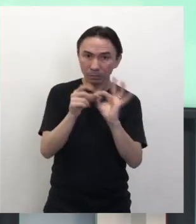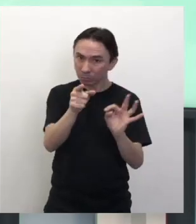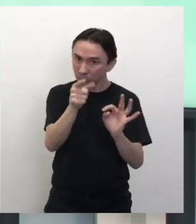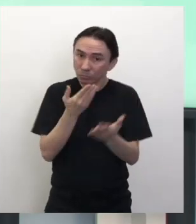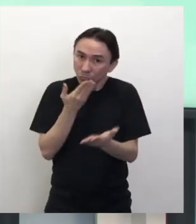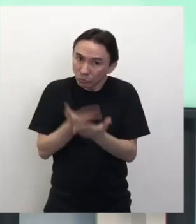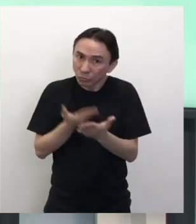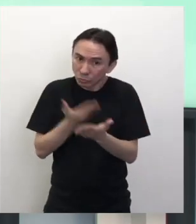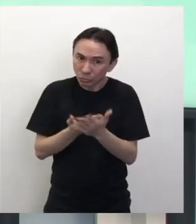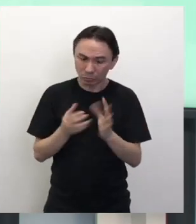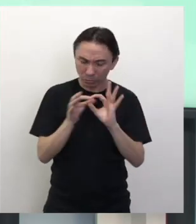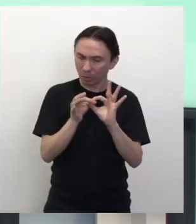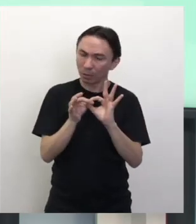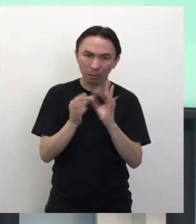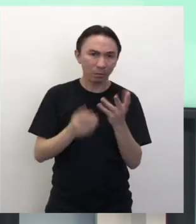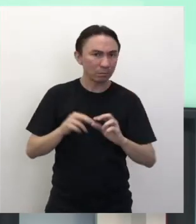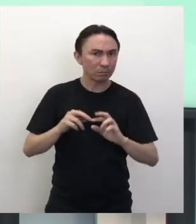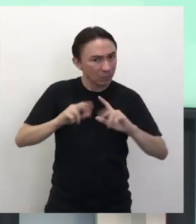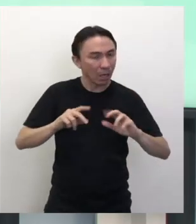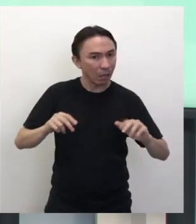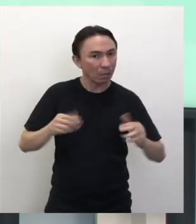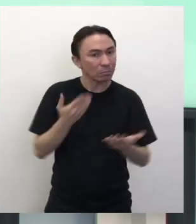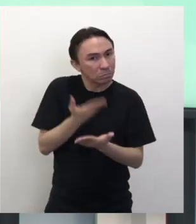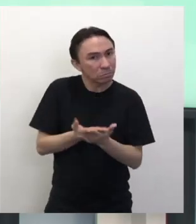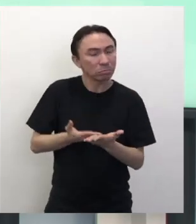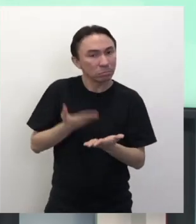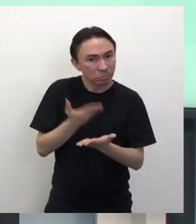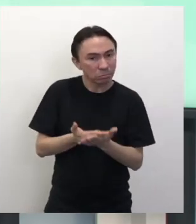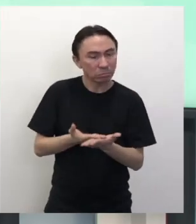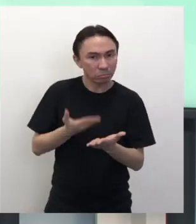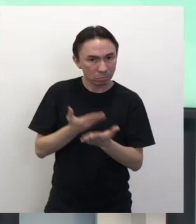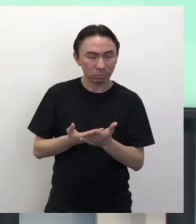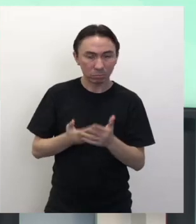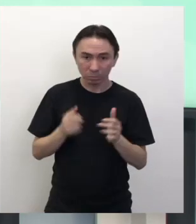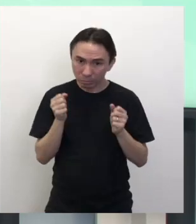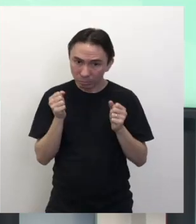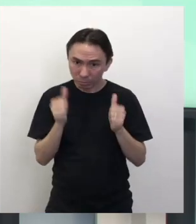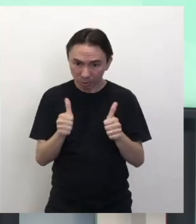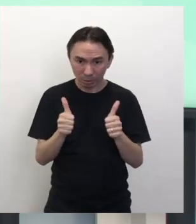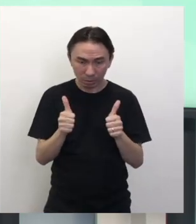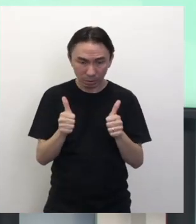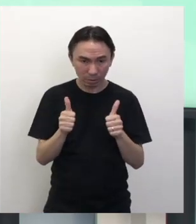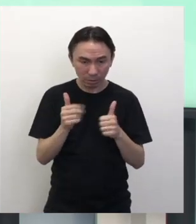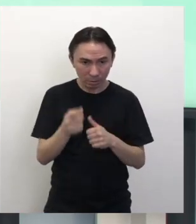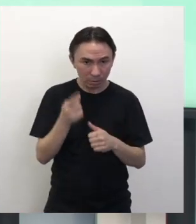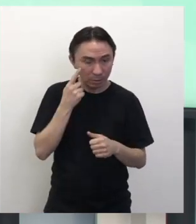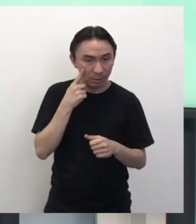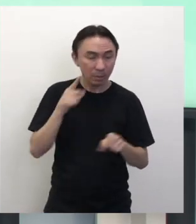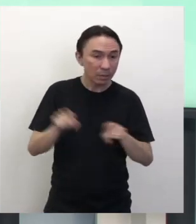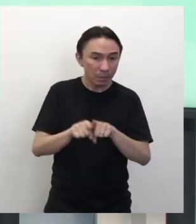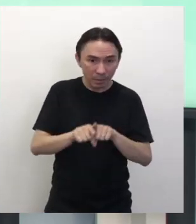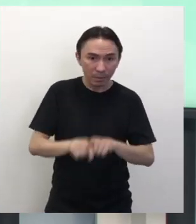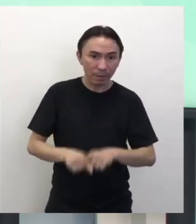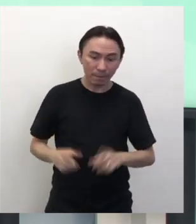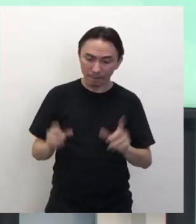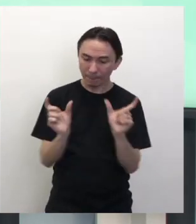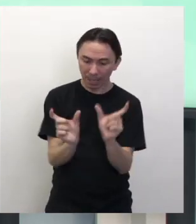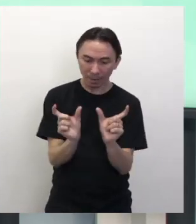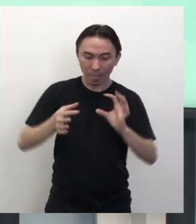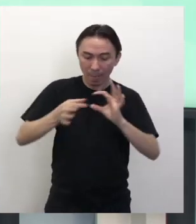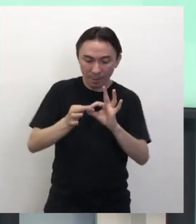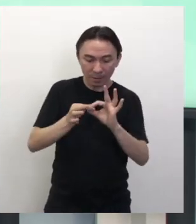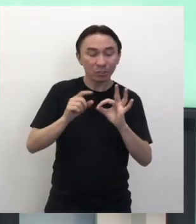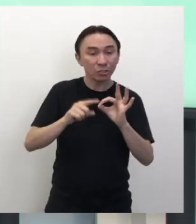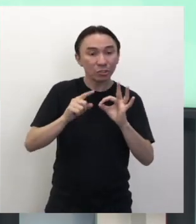estudar condicional, consequência, enfim. Estudem mais, mas aí tem a de oposição. Gravem essa,